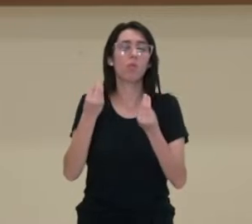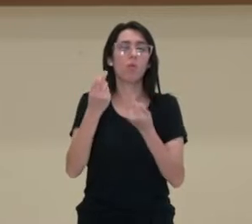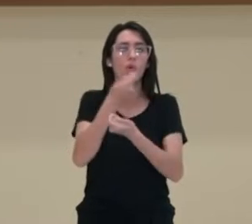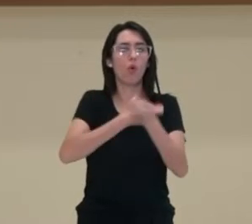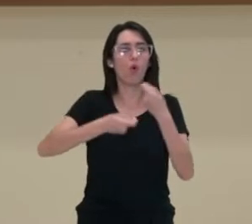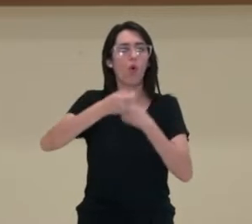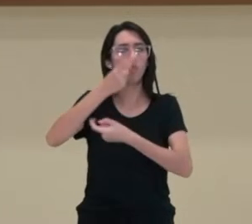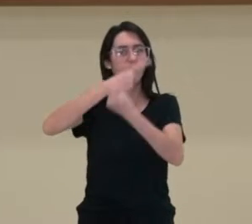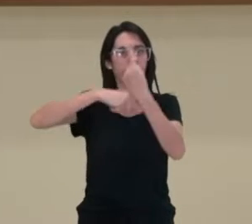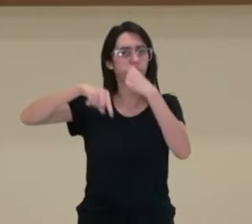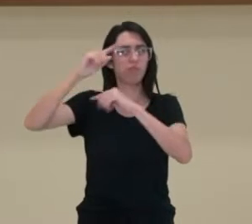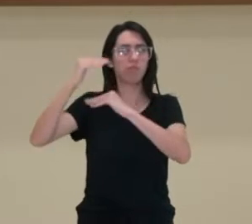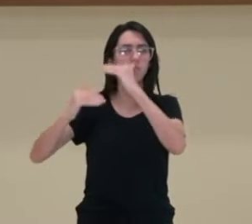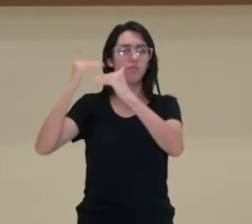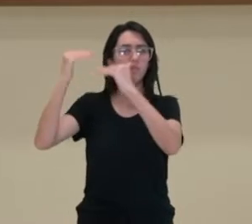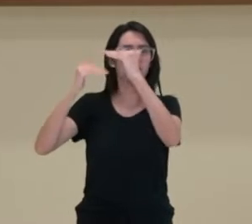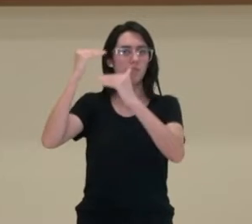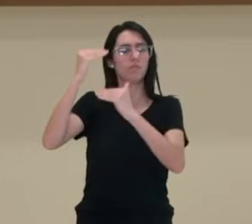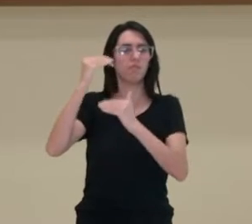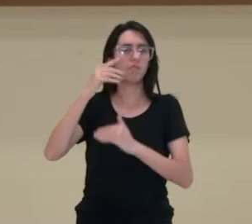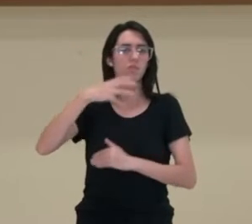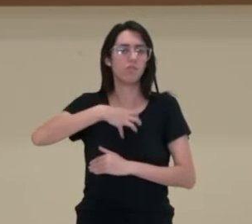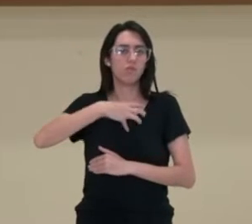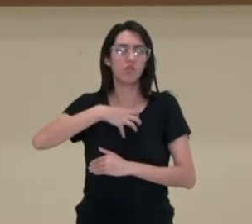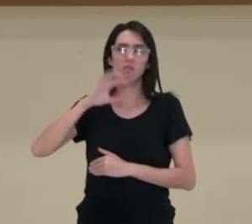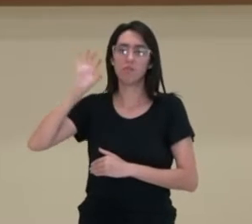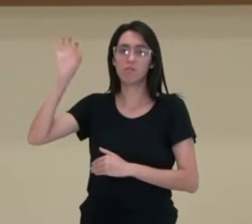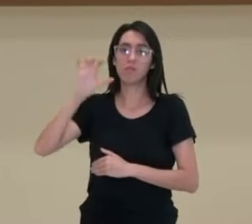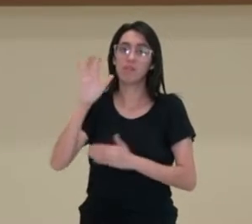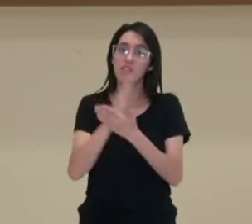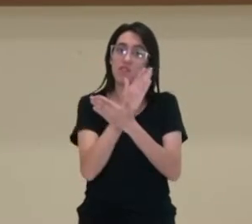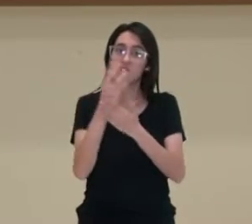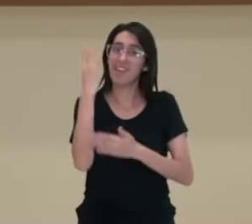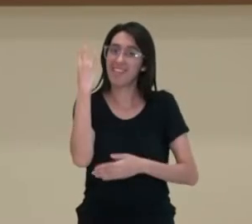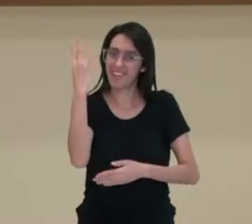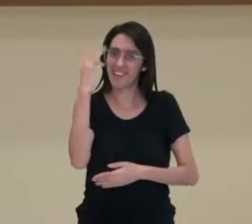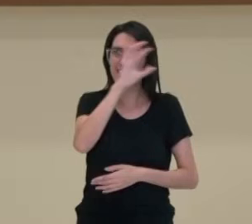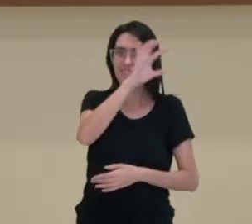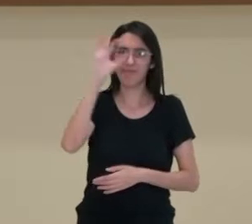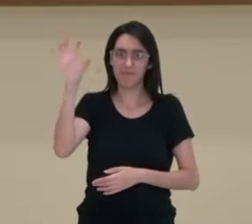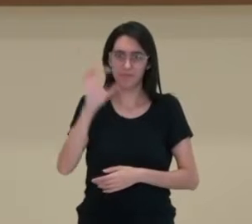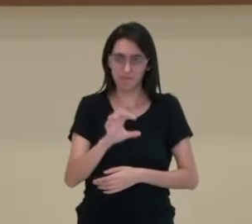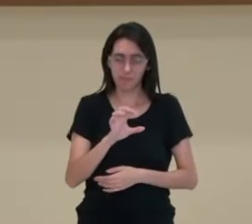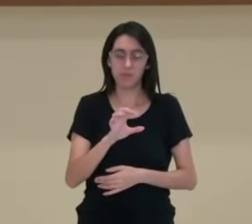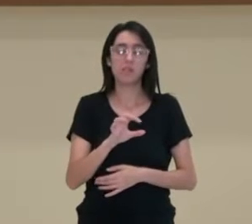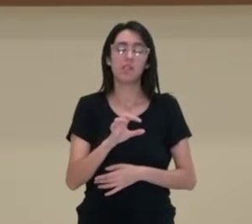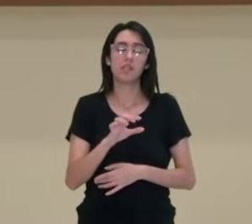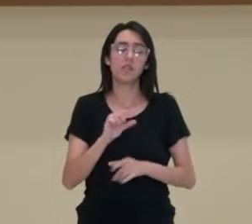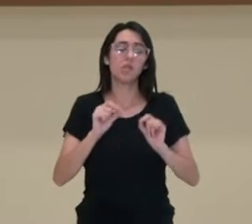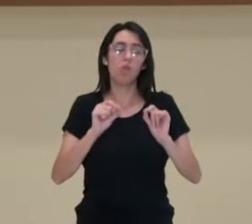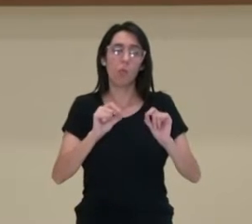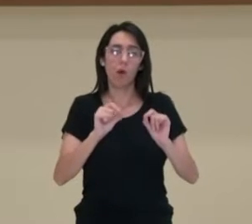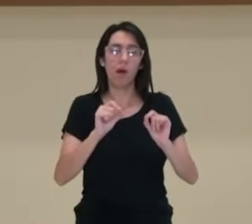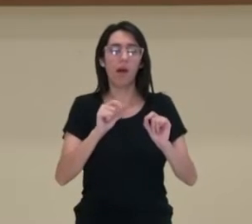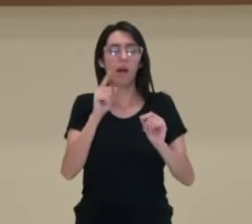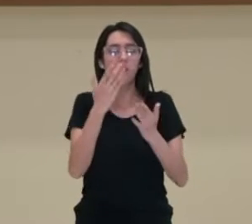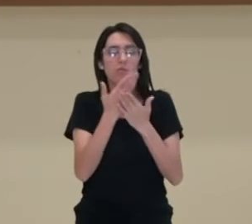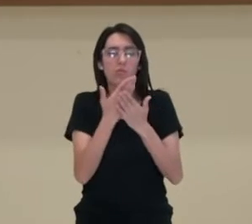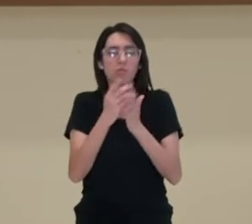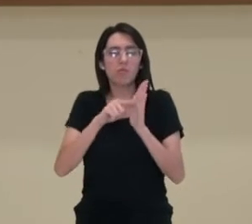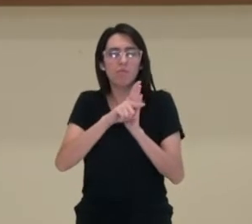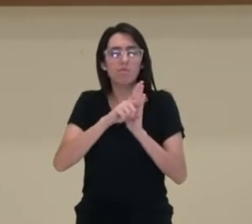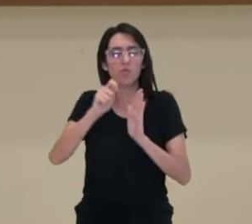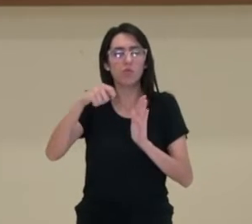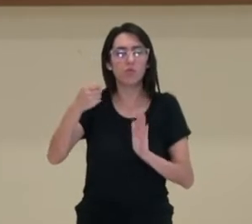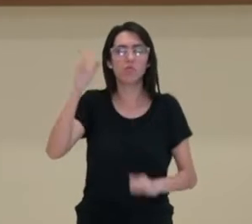econômica dessa caracterização em três, ainda puxando pela sistemática da regionalização em